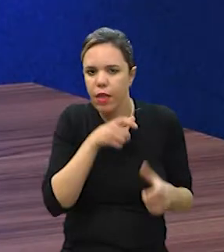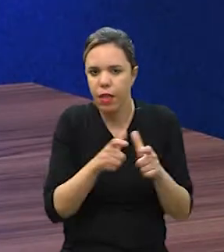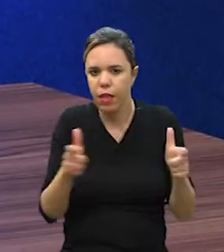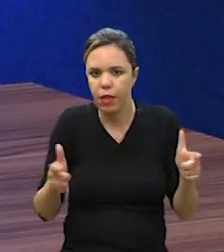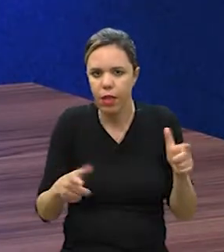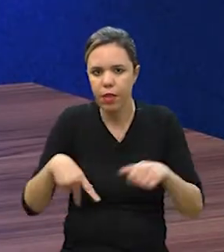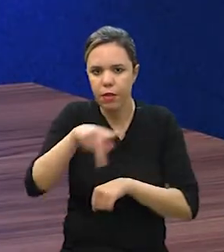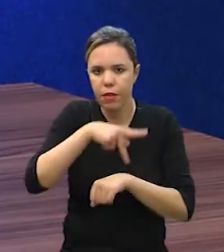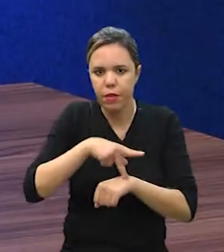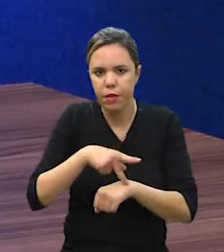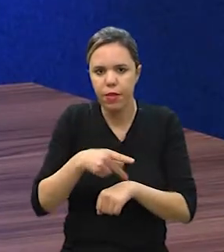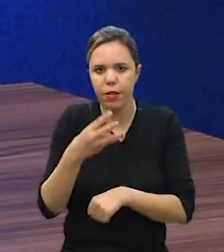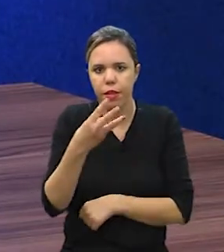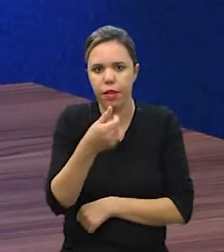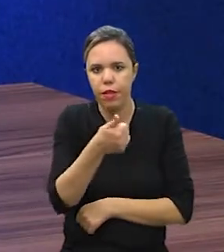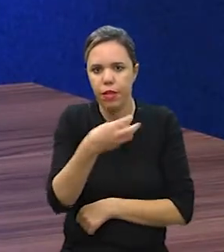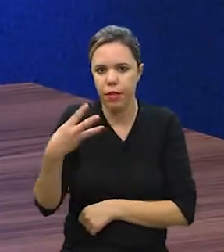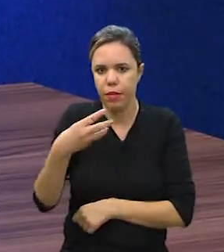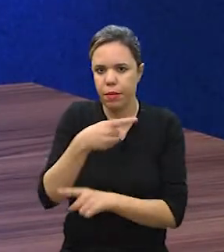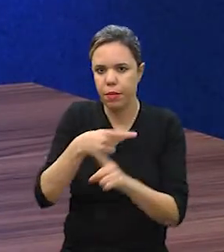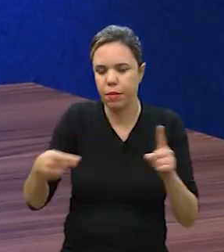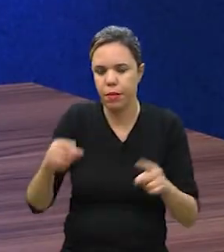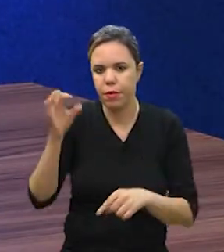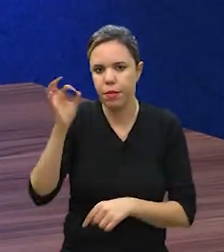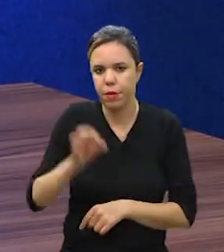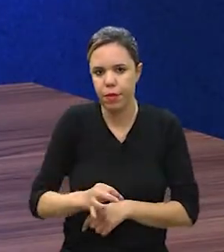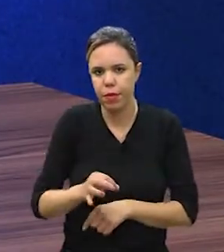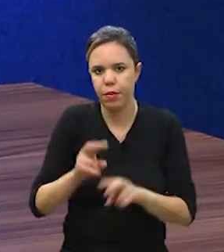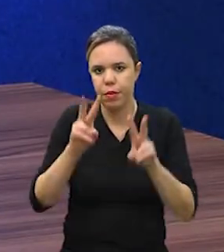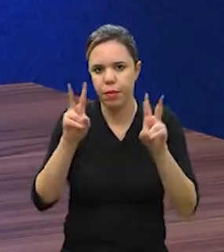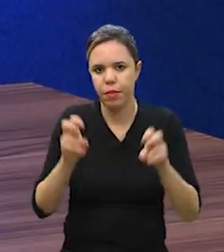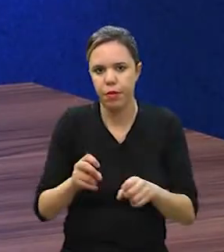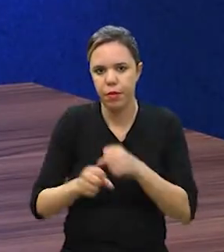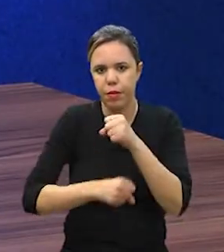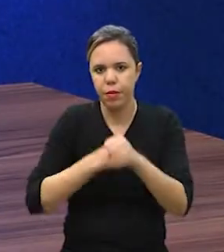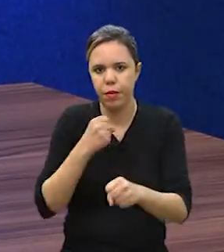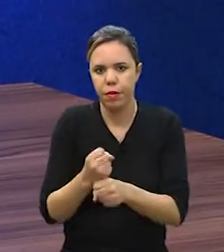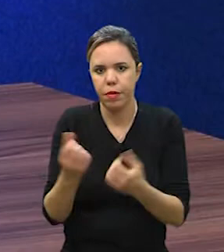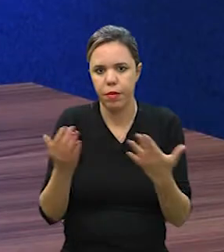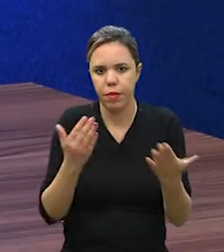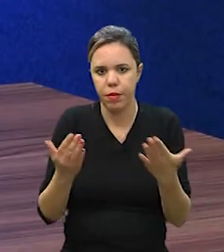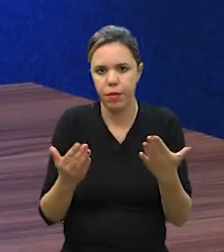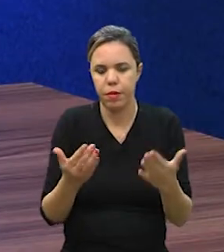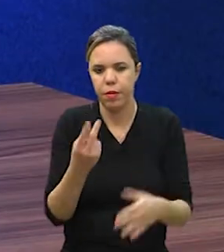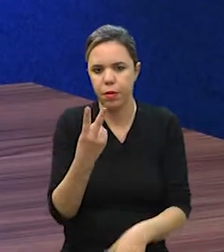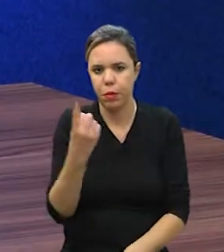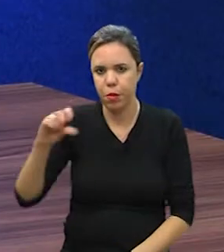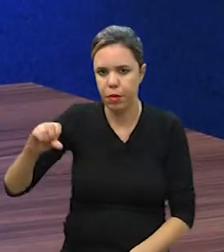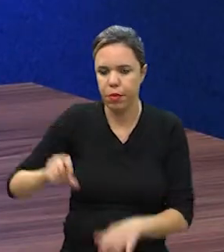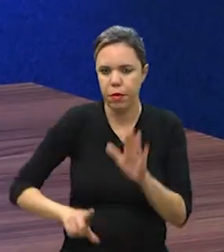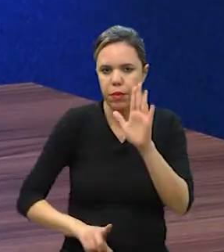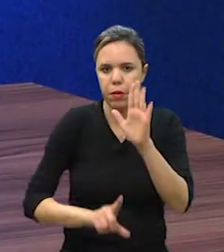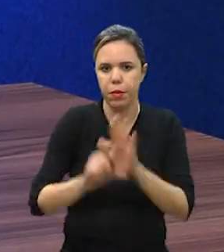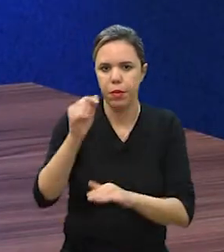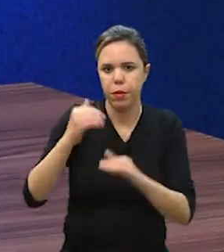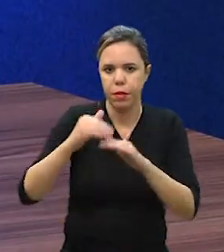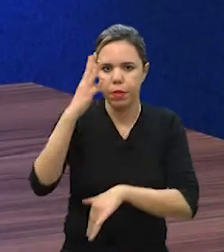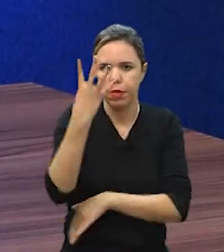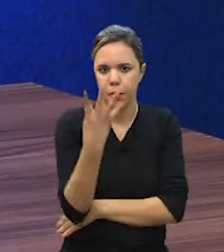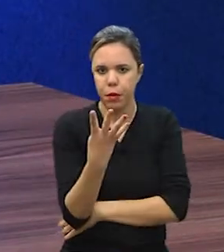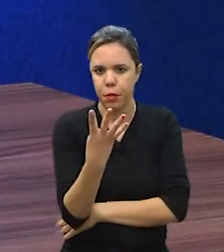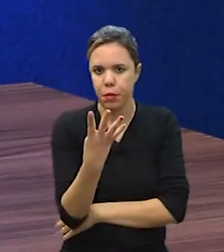crescimento estimado em 13,5% em relação a 2019, com um faturamento